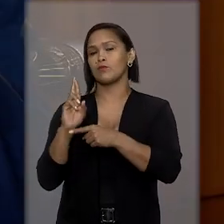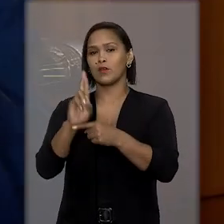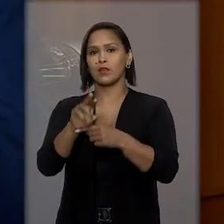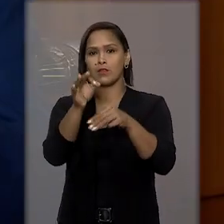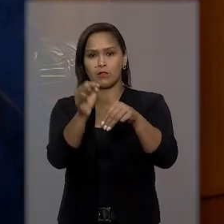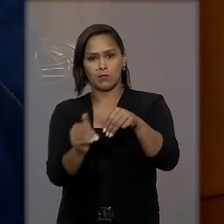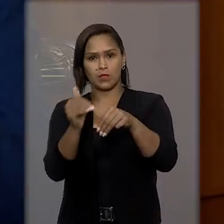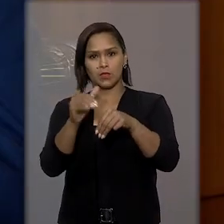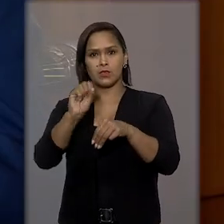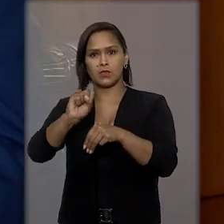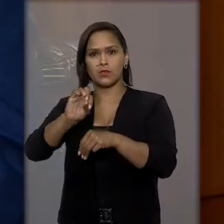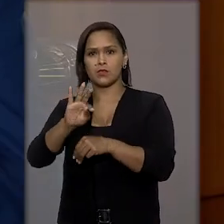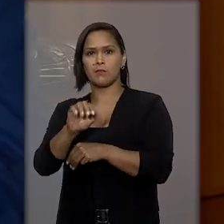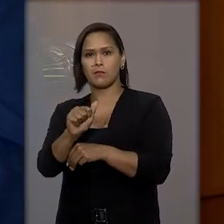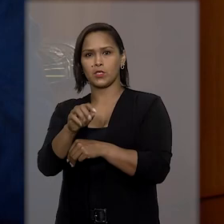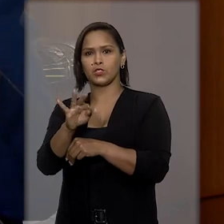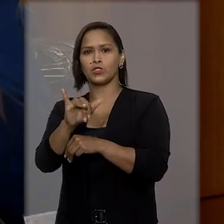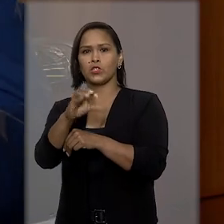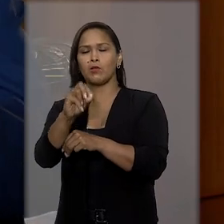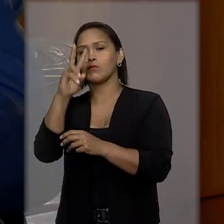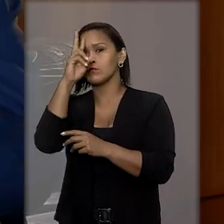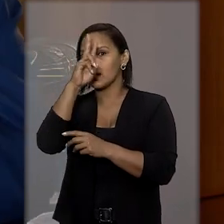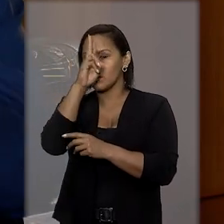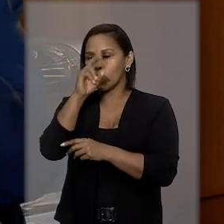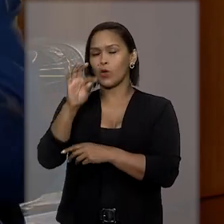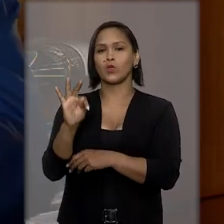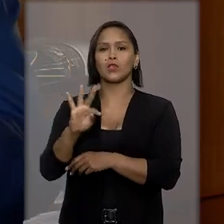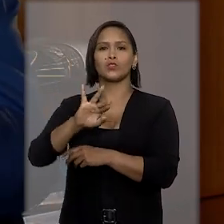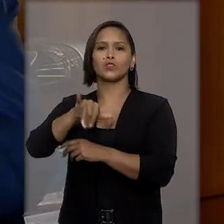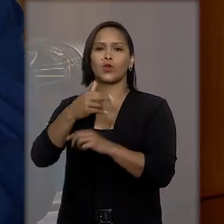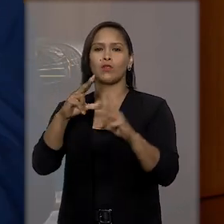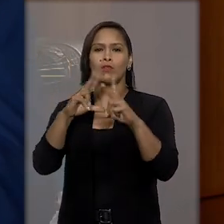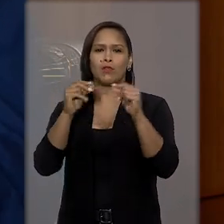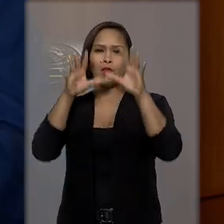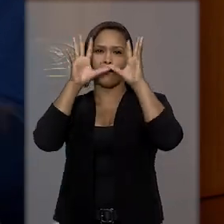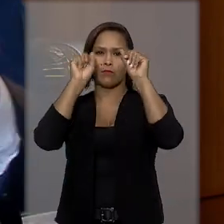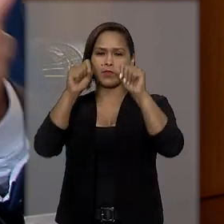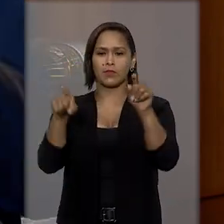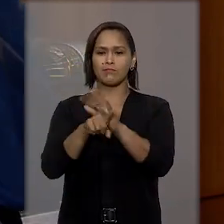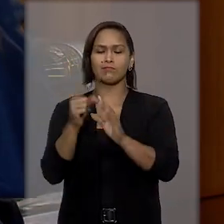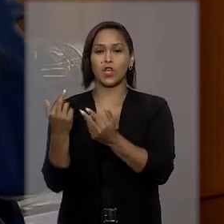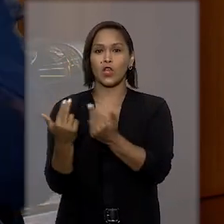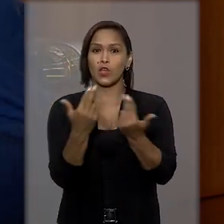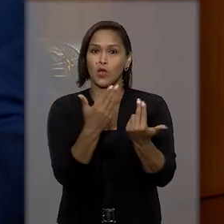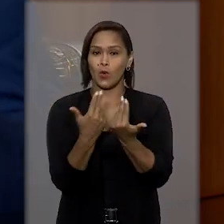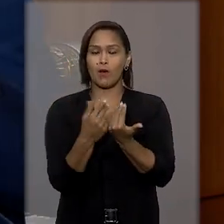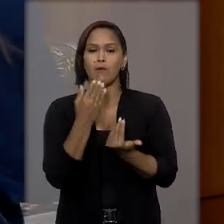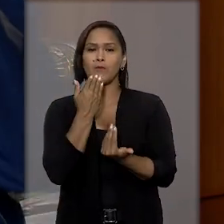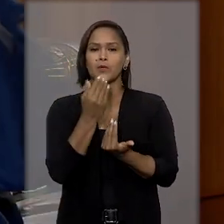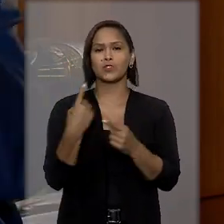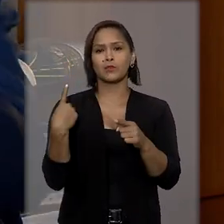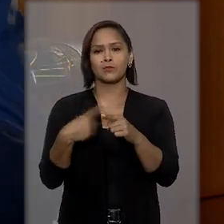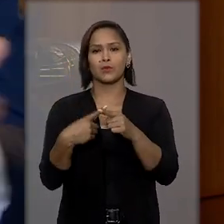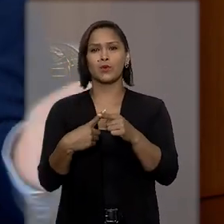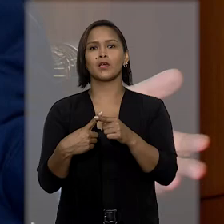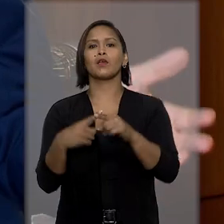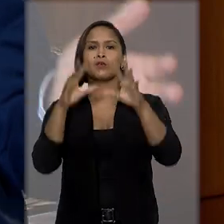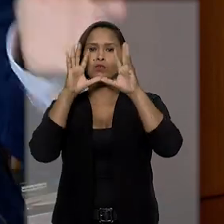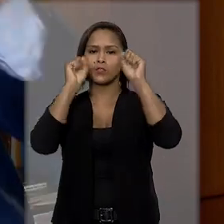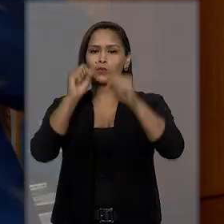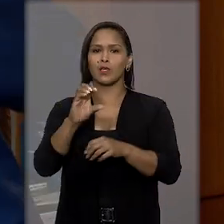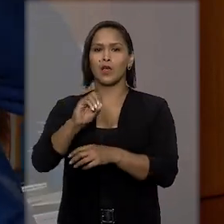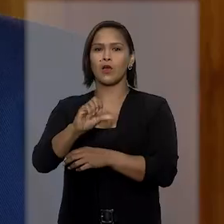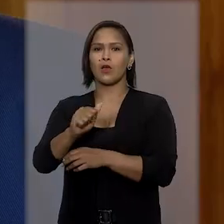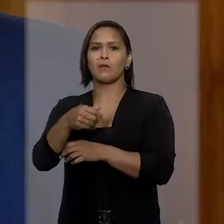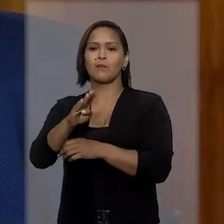o relator, ministro Sebastião Reis Jr., lembrou que o TJDFT indeferiu o mesmo pedido porque o Tribunal de Ética da